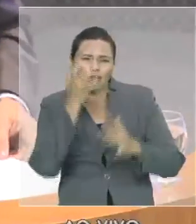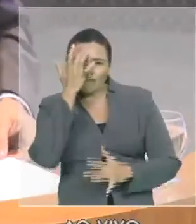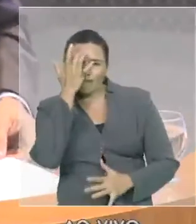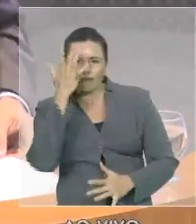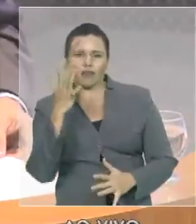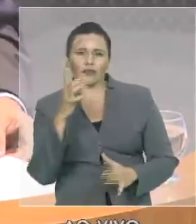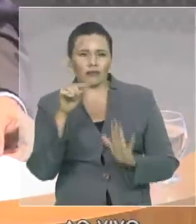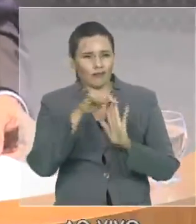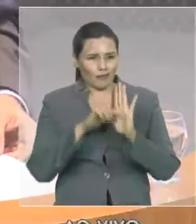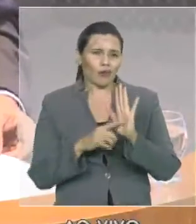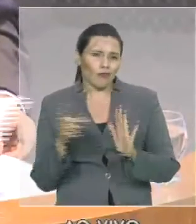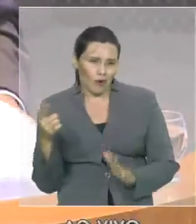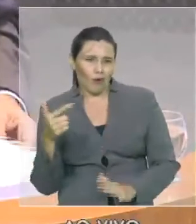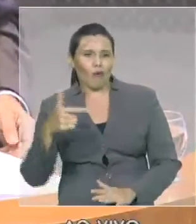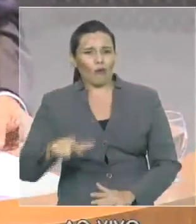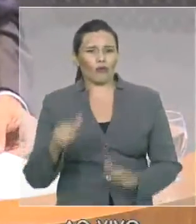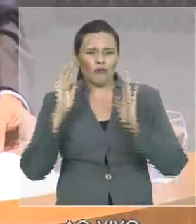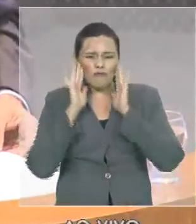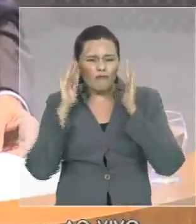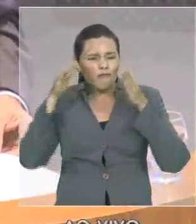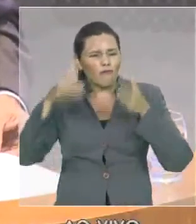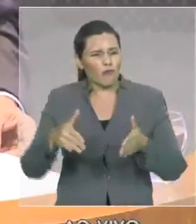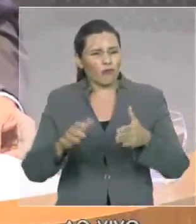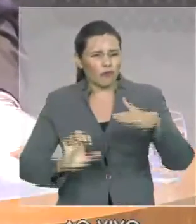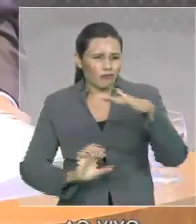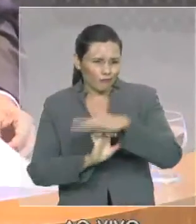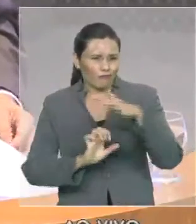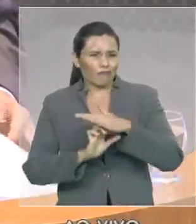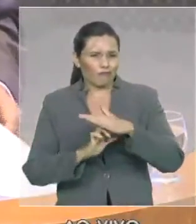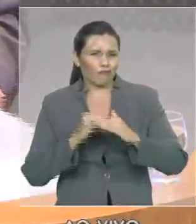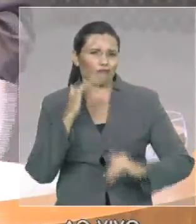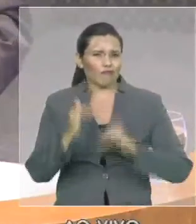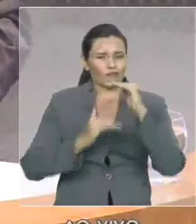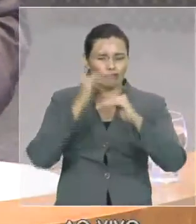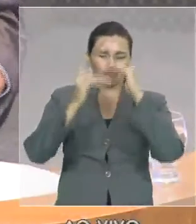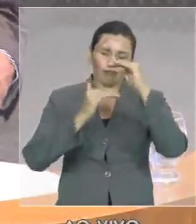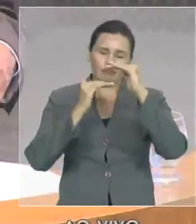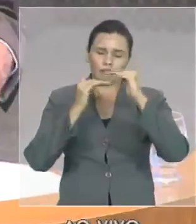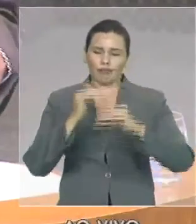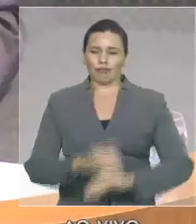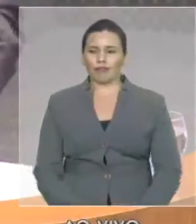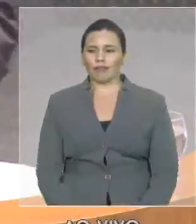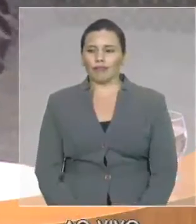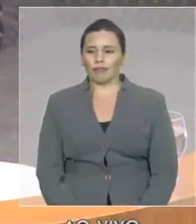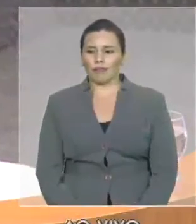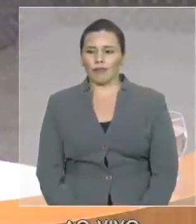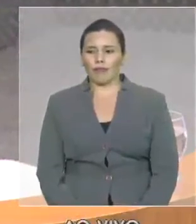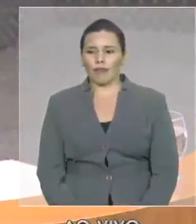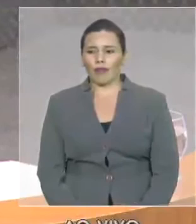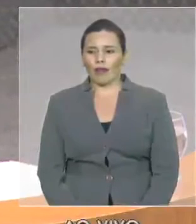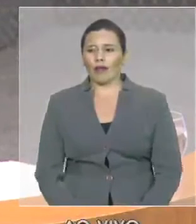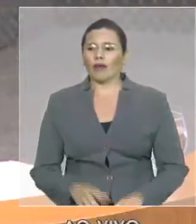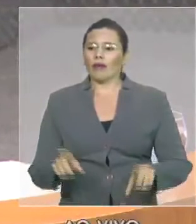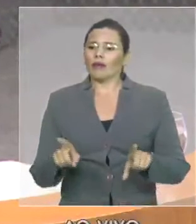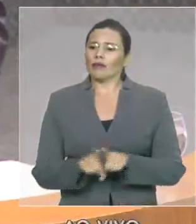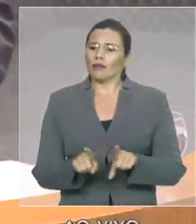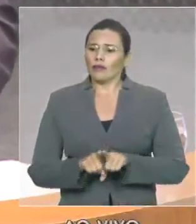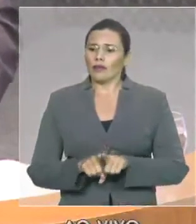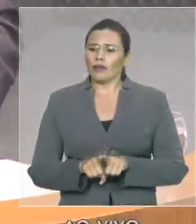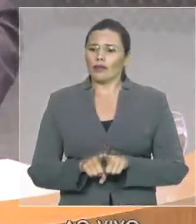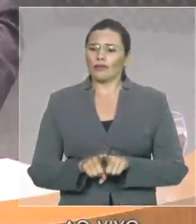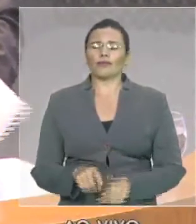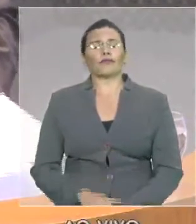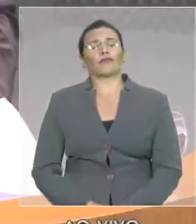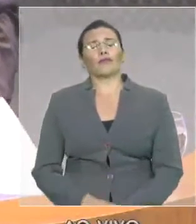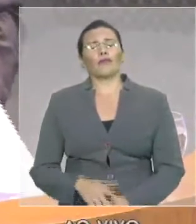voltadas também ao setor produtivo no que se refere também a esse tema das atividades